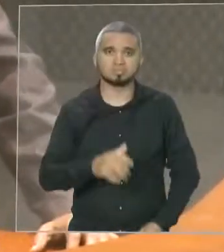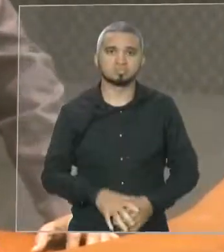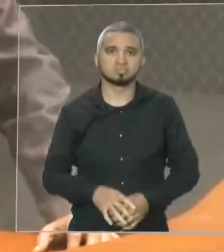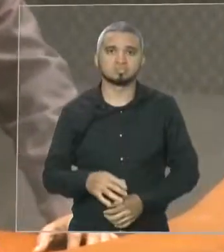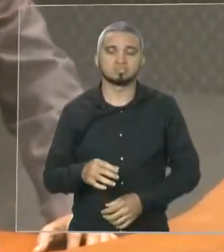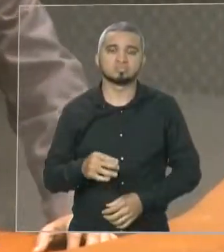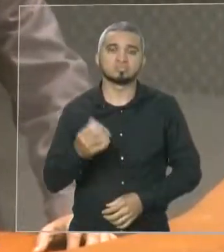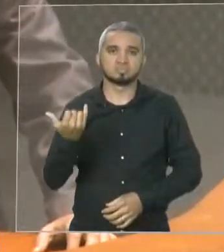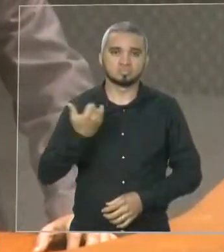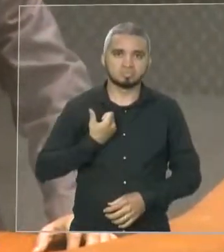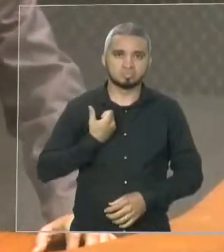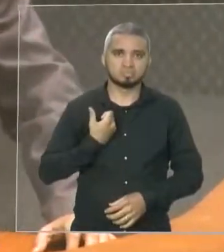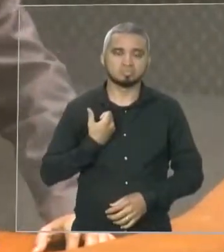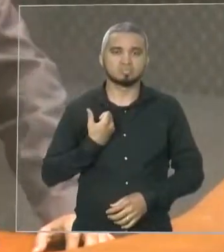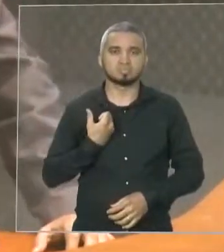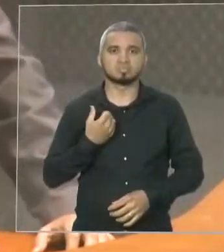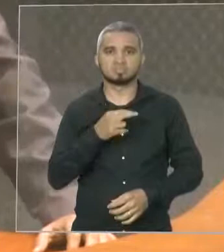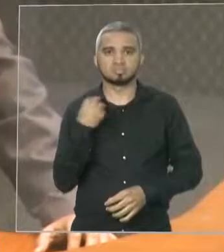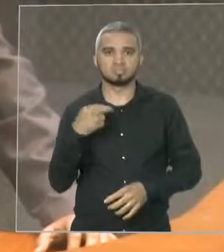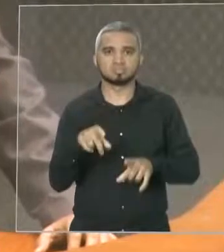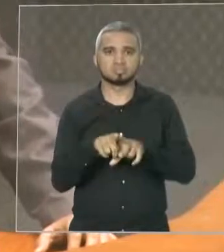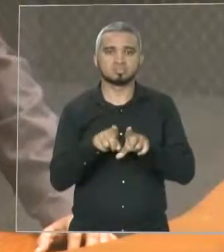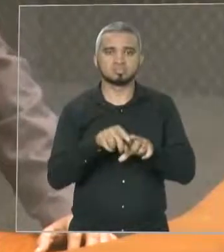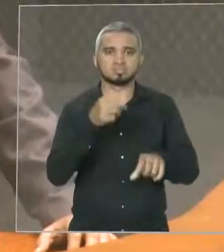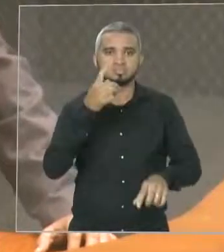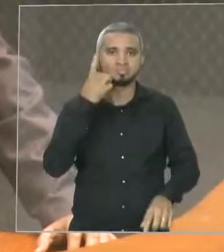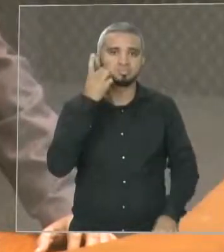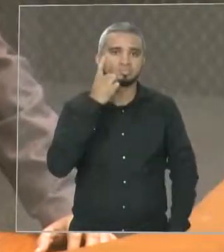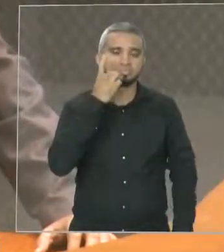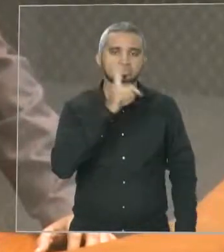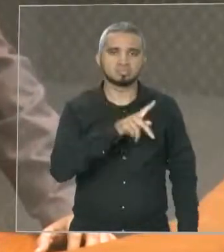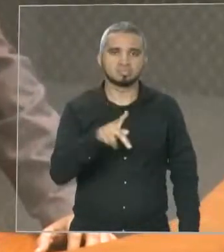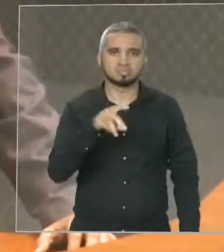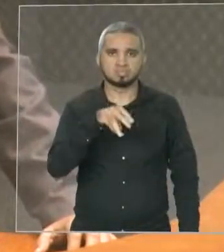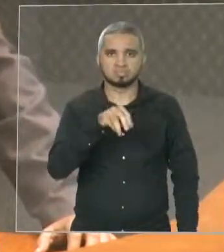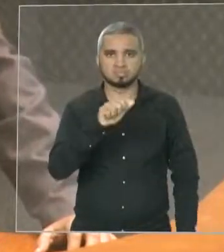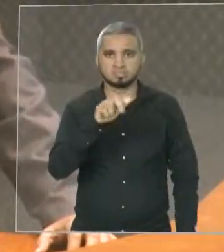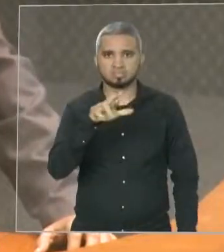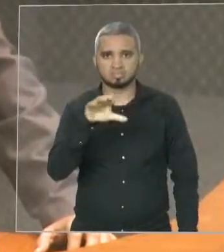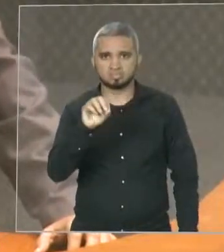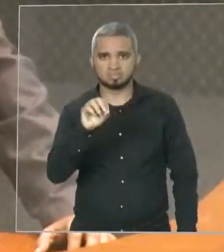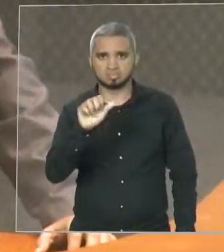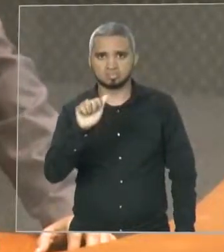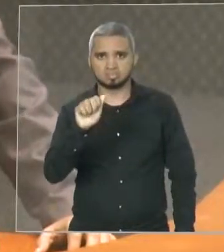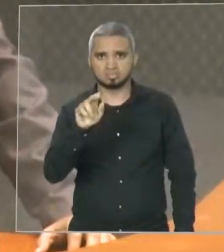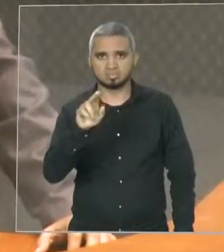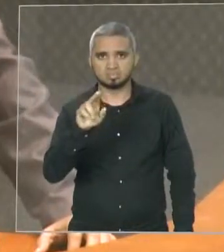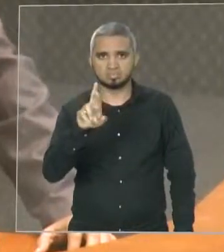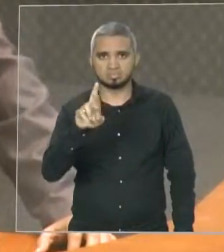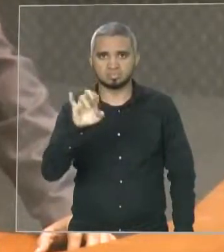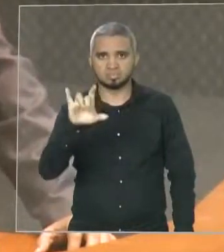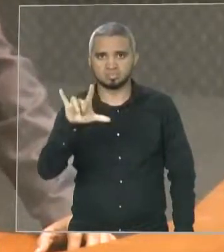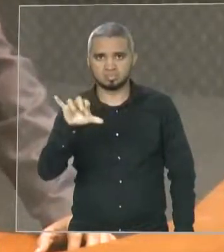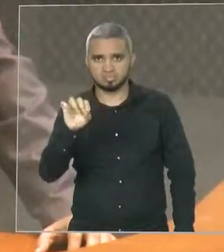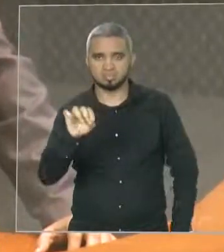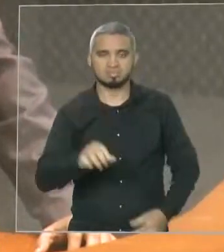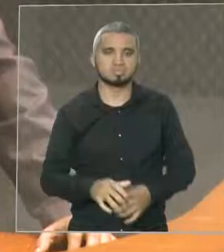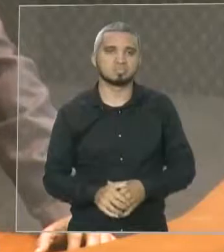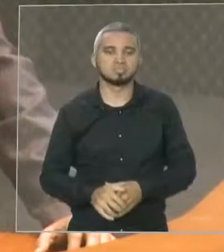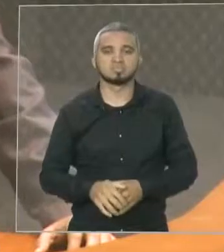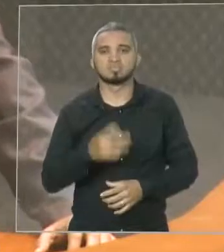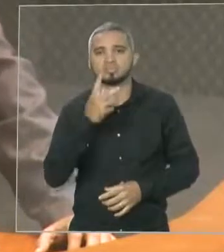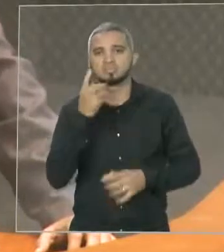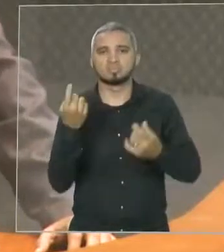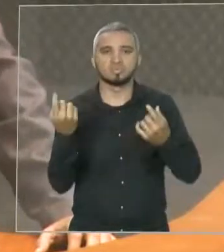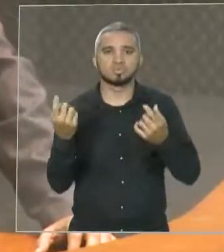quanto ao deputado Marco Aurélio em relação à proposição da bonificação na nota do Enem. Eu